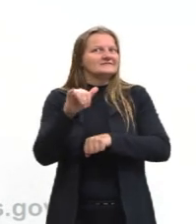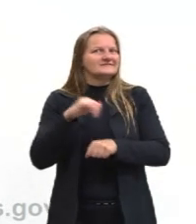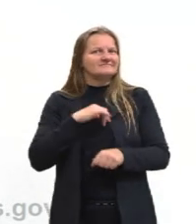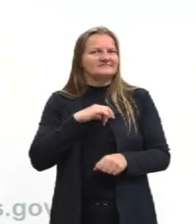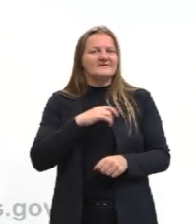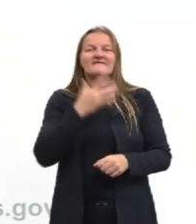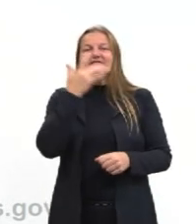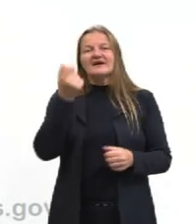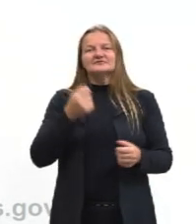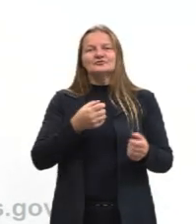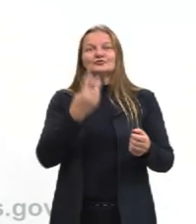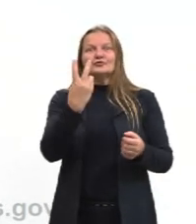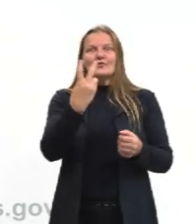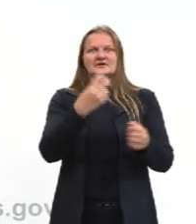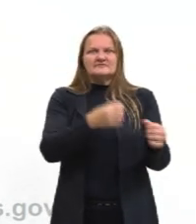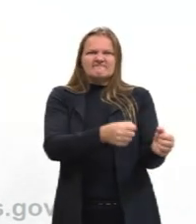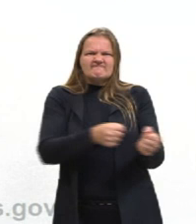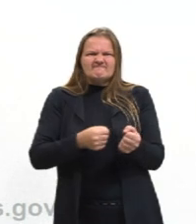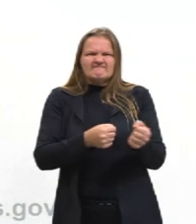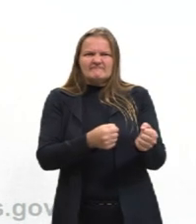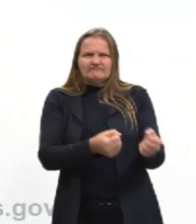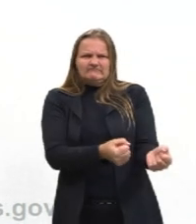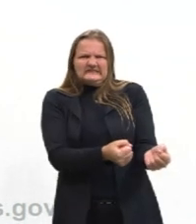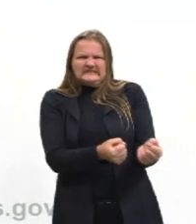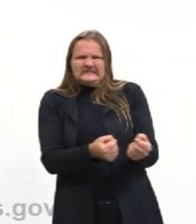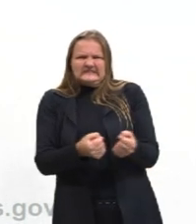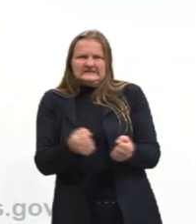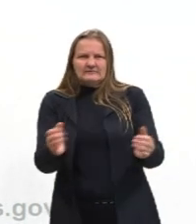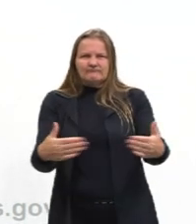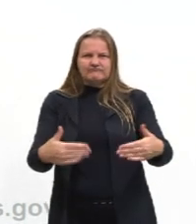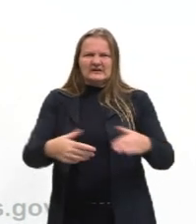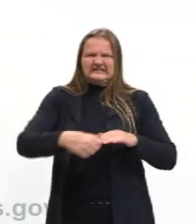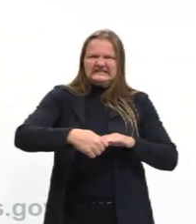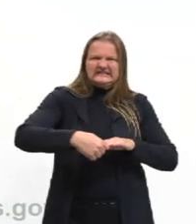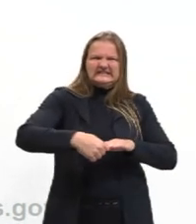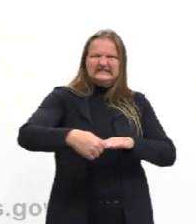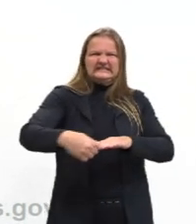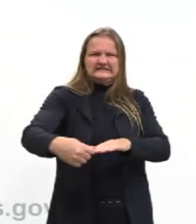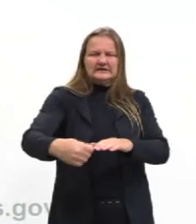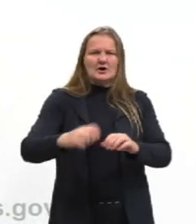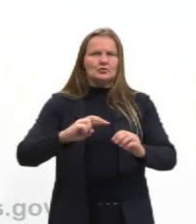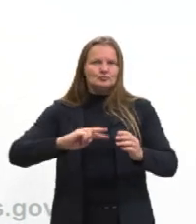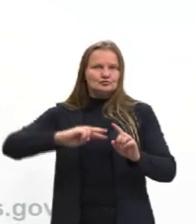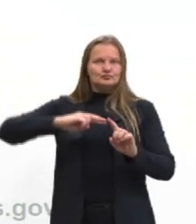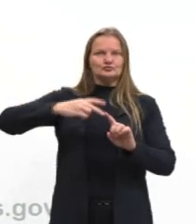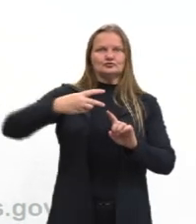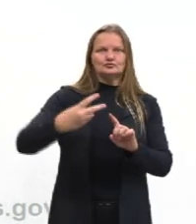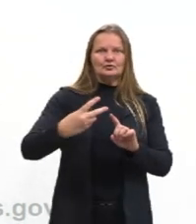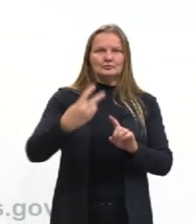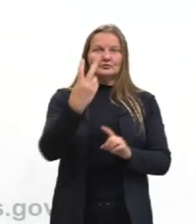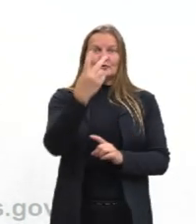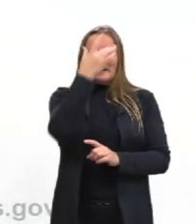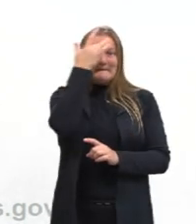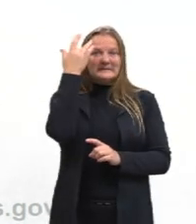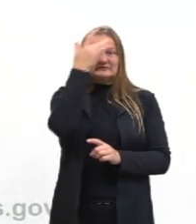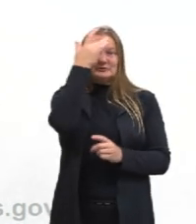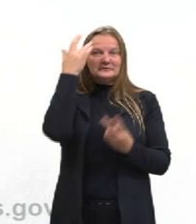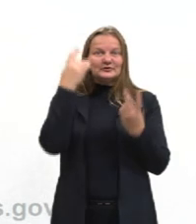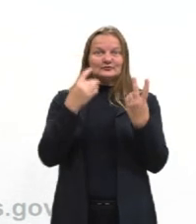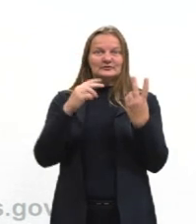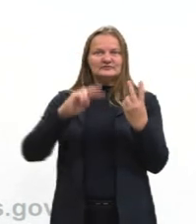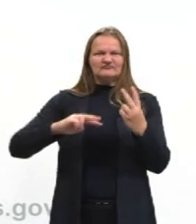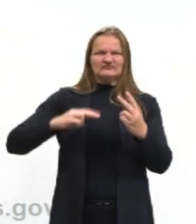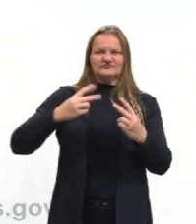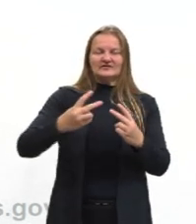Fica mais fácil, né? A gente consegue, então, ter uma força em dobro ali, São duas pessoas e fica mais